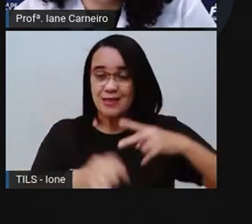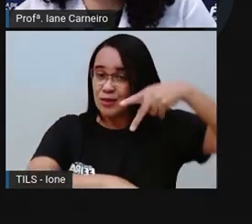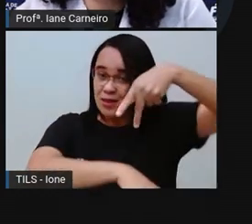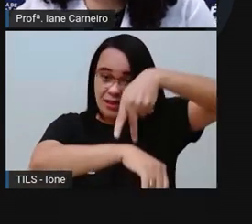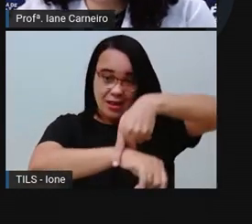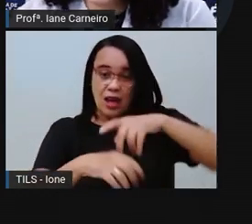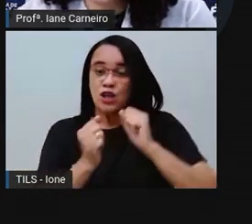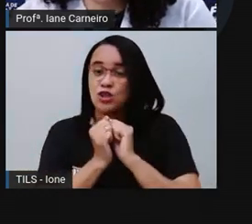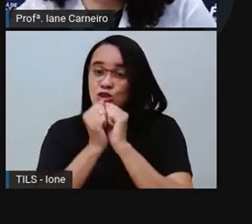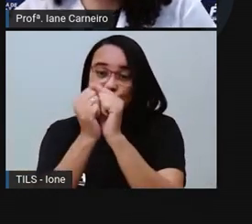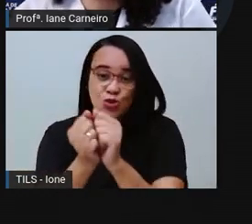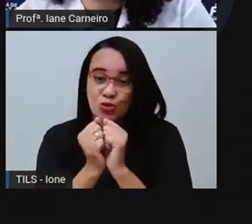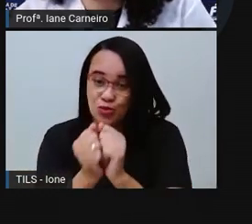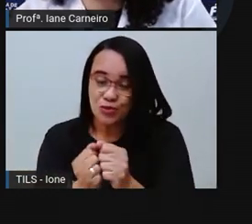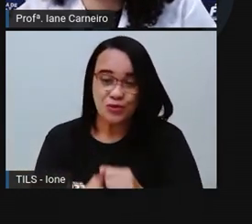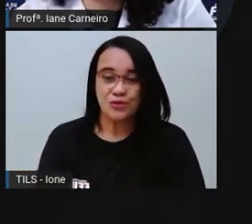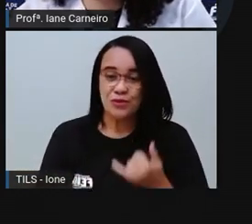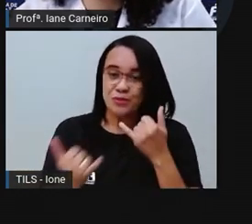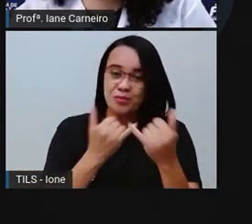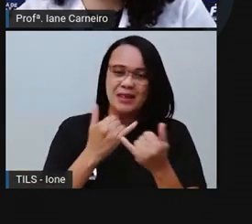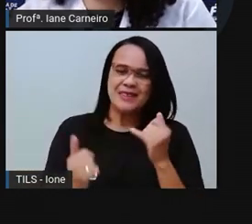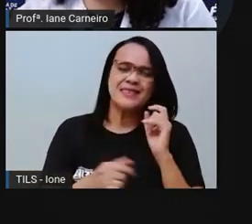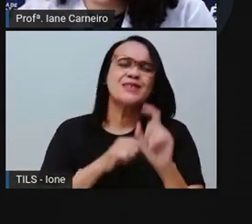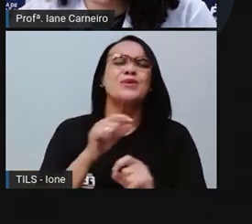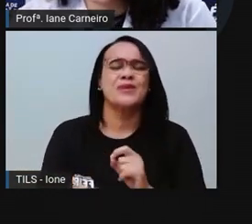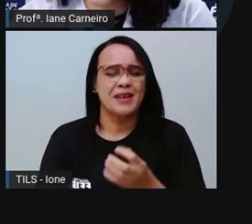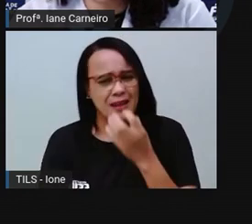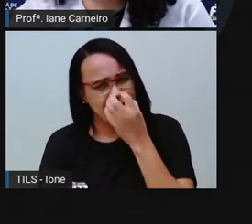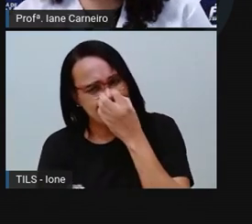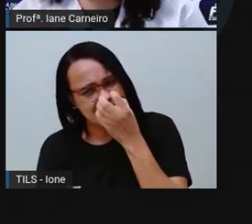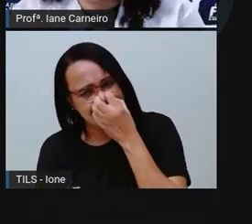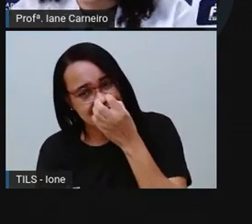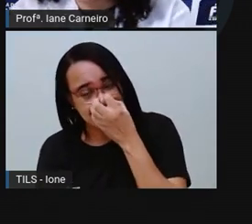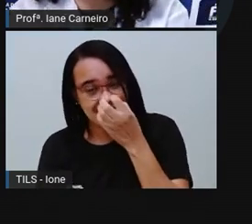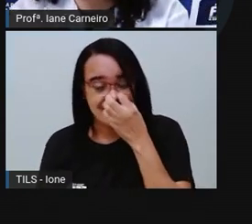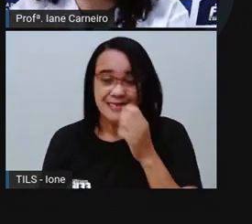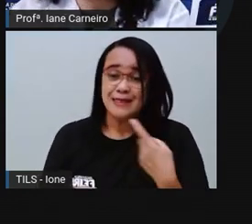Parecia um circo. O macaco era mestre no sal.